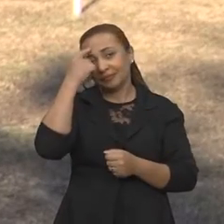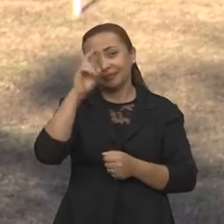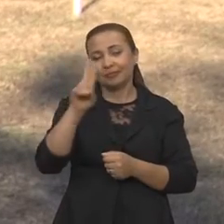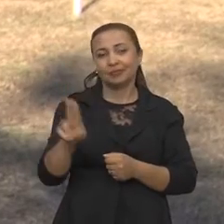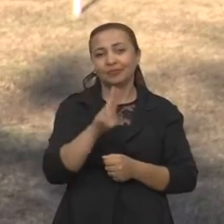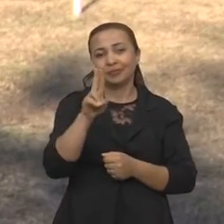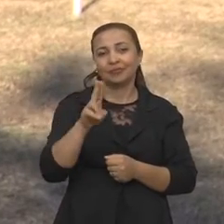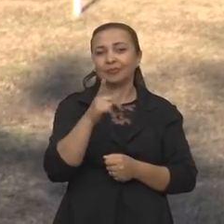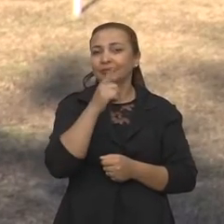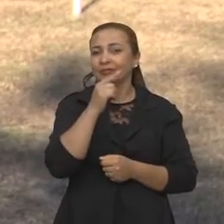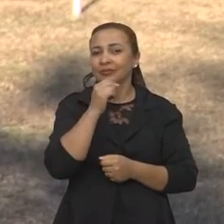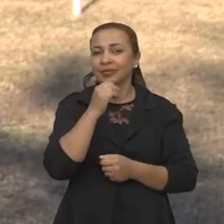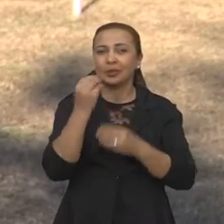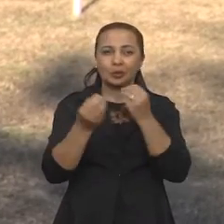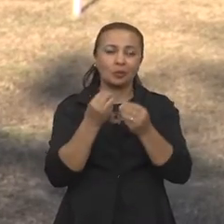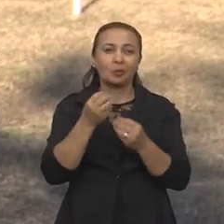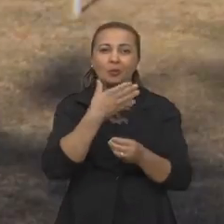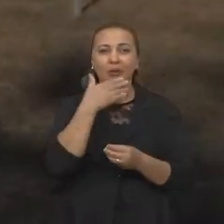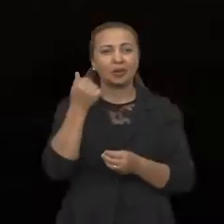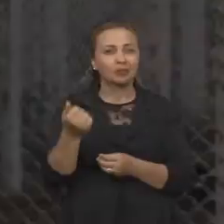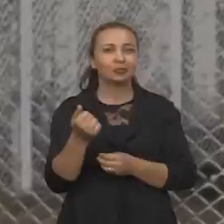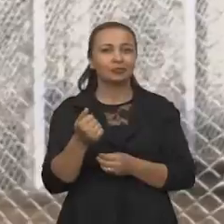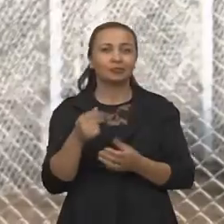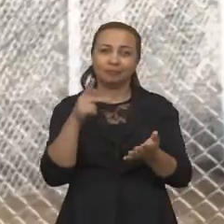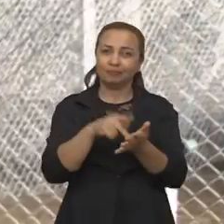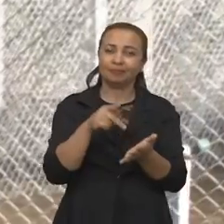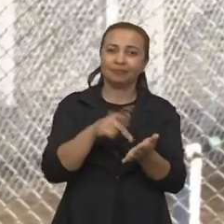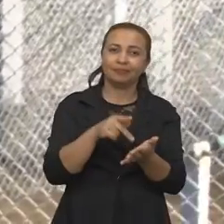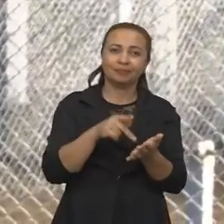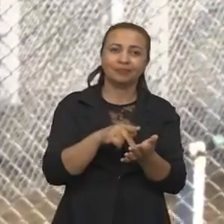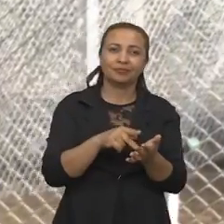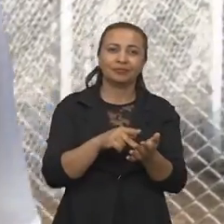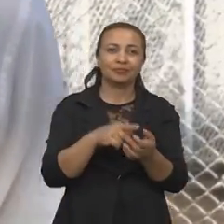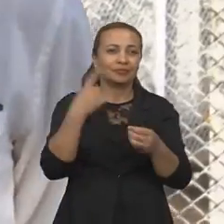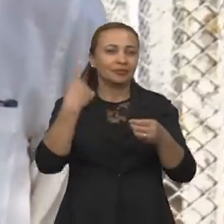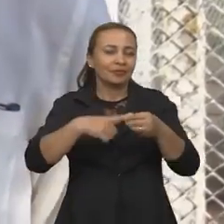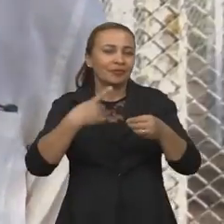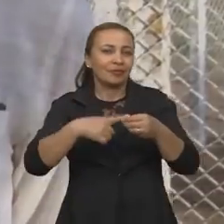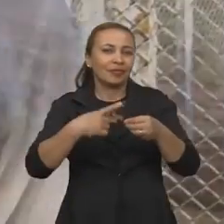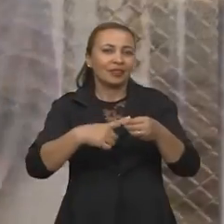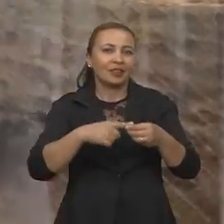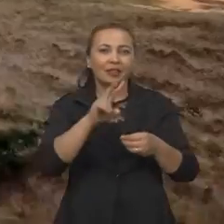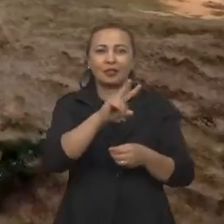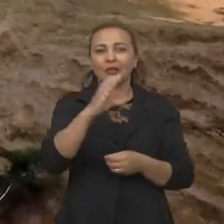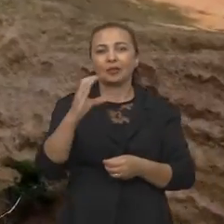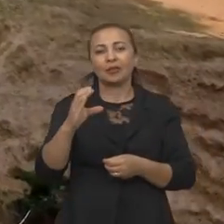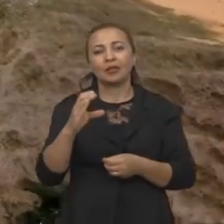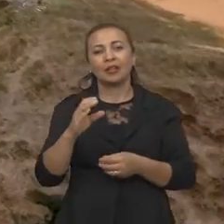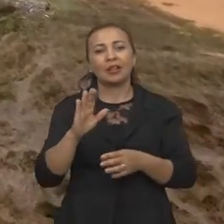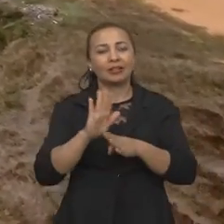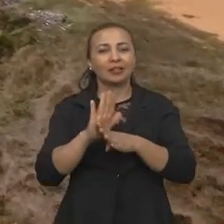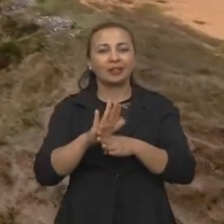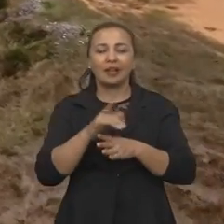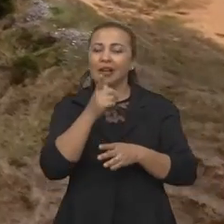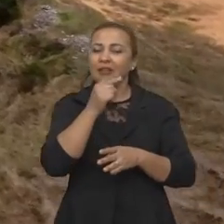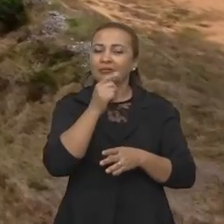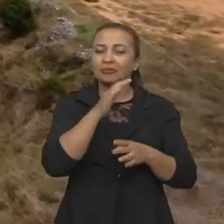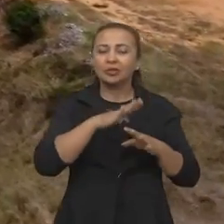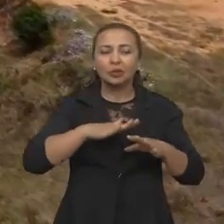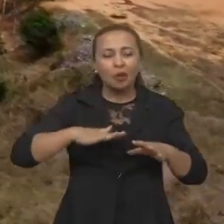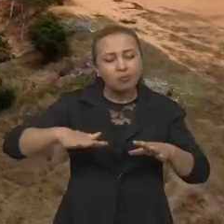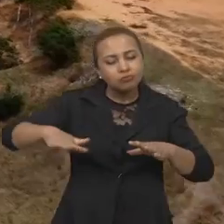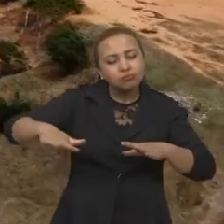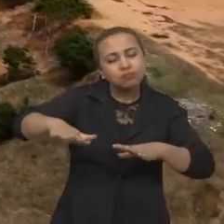utilizar esse recurso de uma forma sustentável. Bom, na verdade, a cidade de Conquista é abastecida por água superficial,